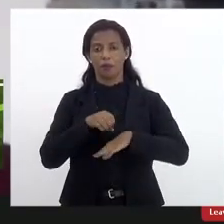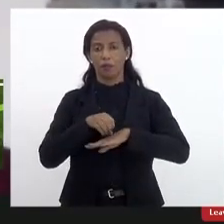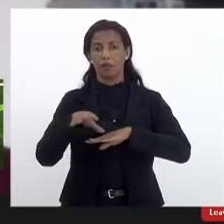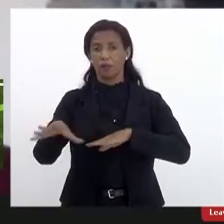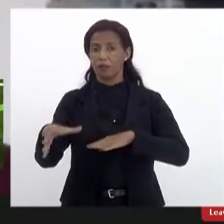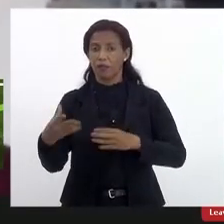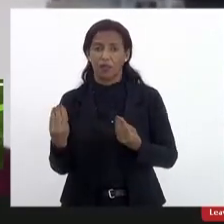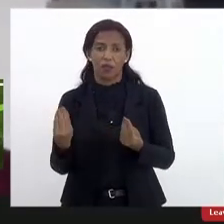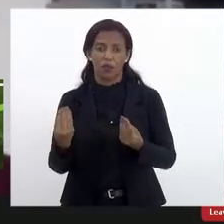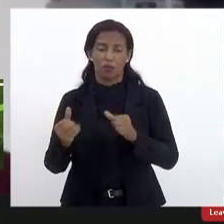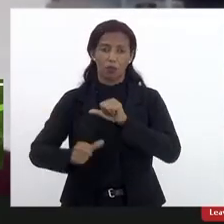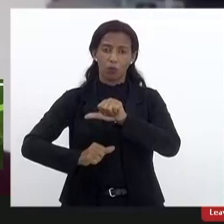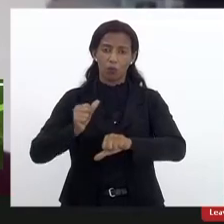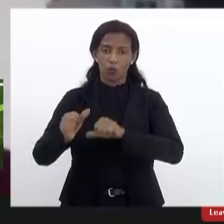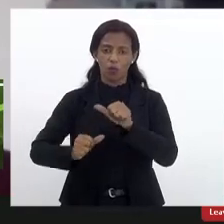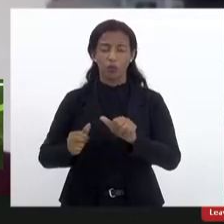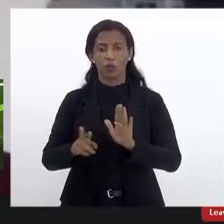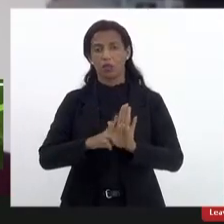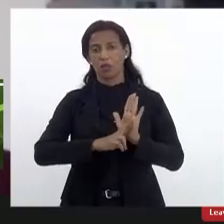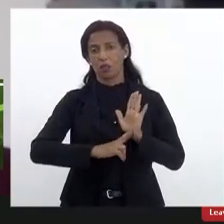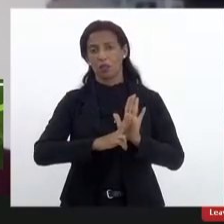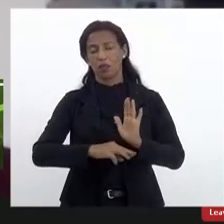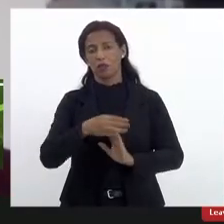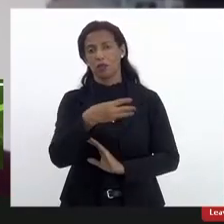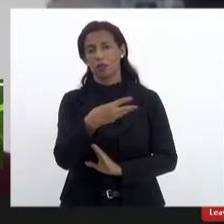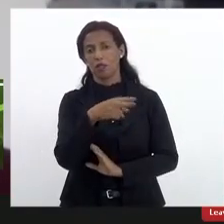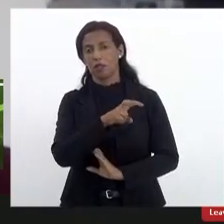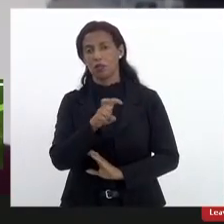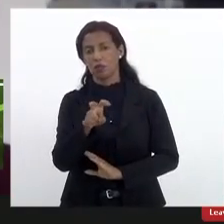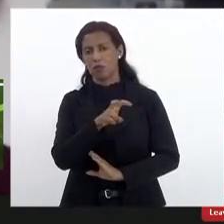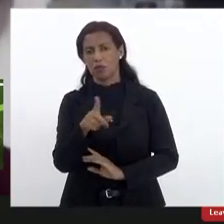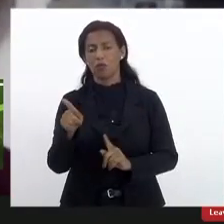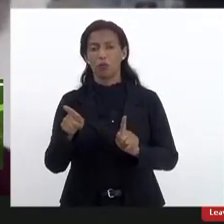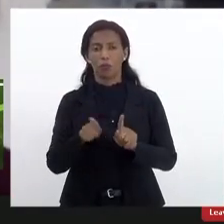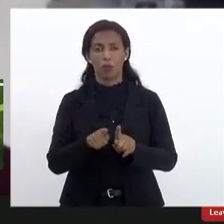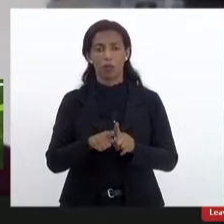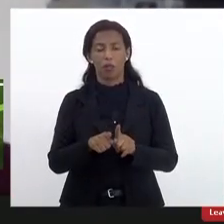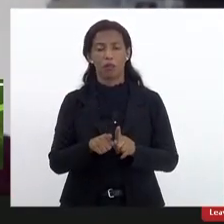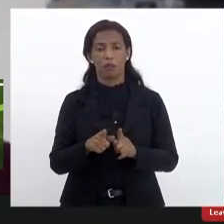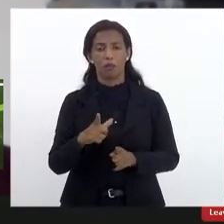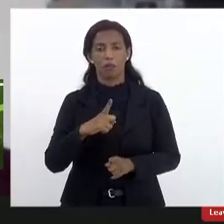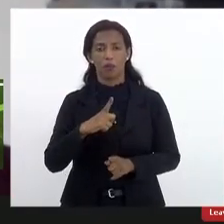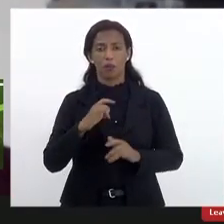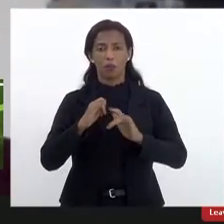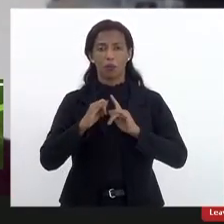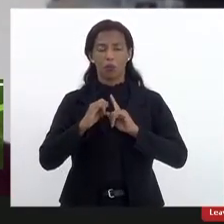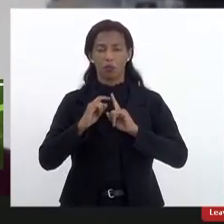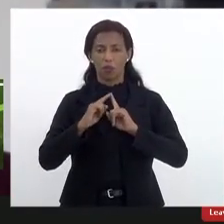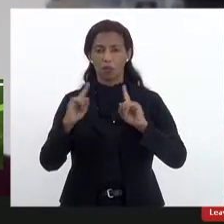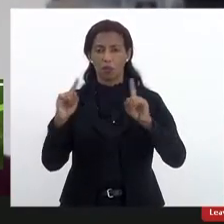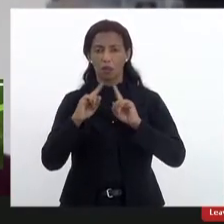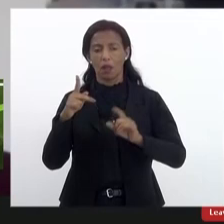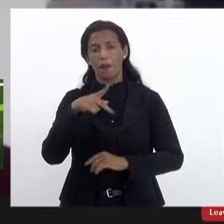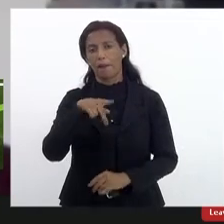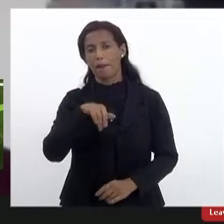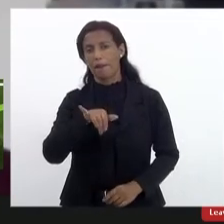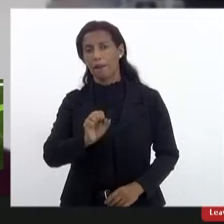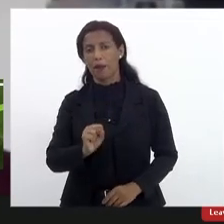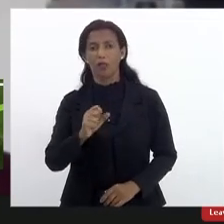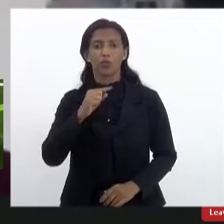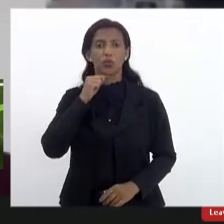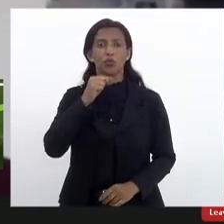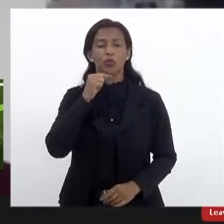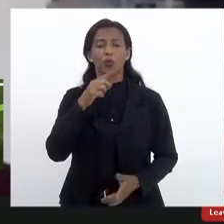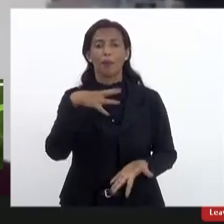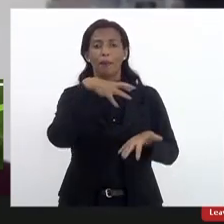sugestão de mudança também da resolução 355 porque tem recebido muitas denúncias de pais que tem que não tem conseguido